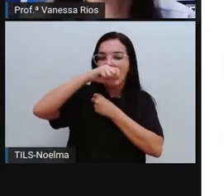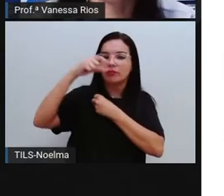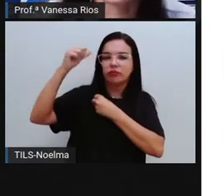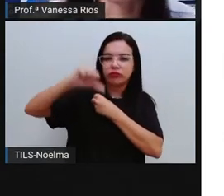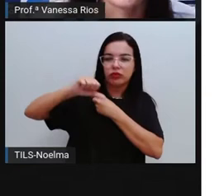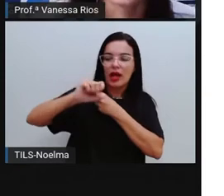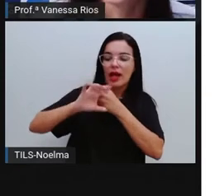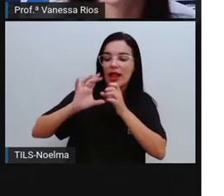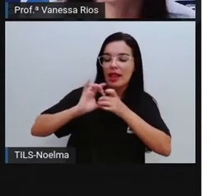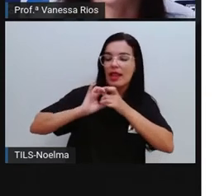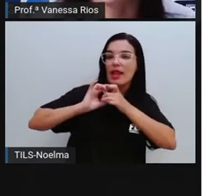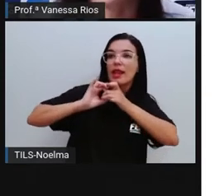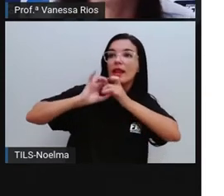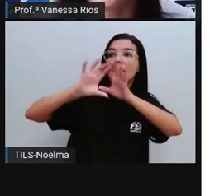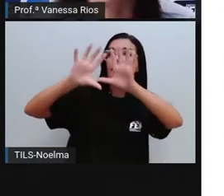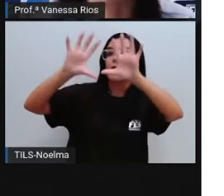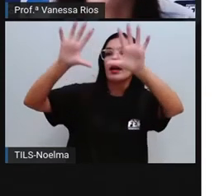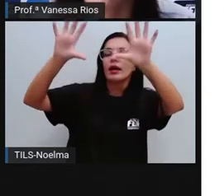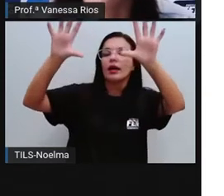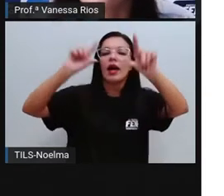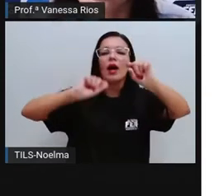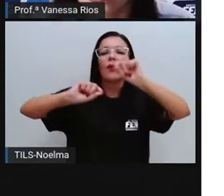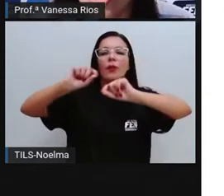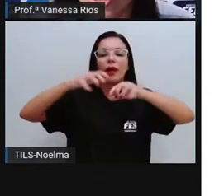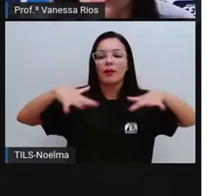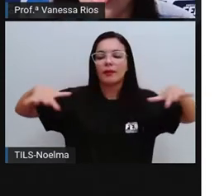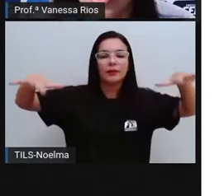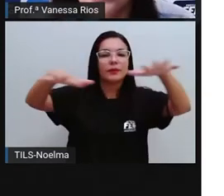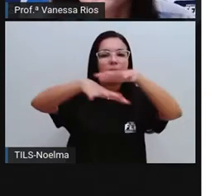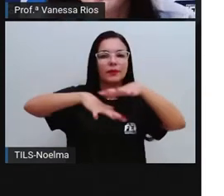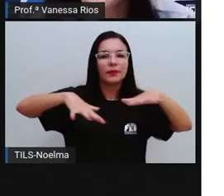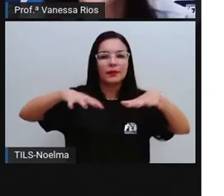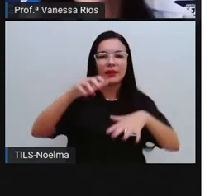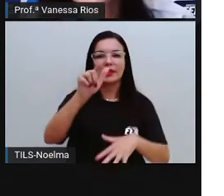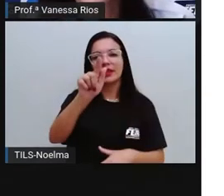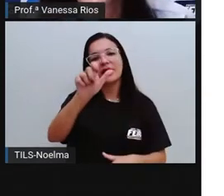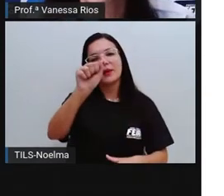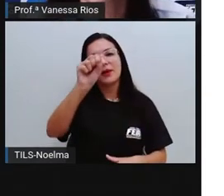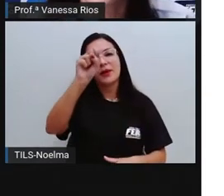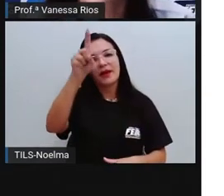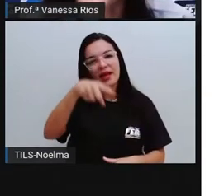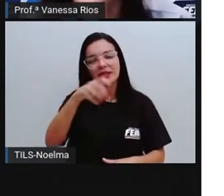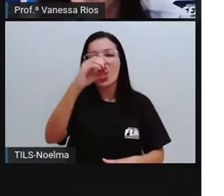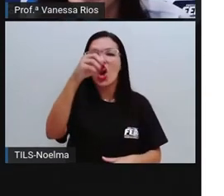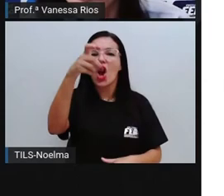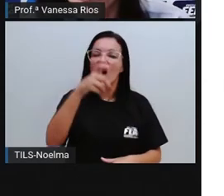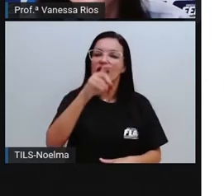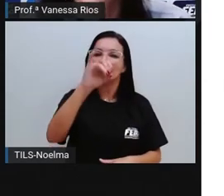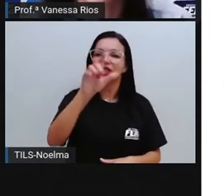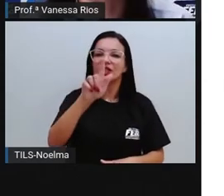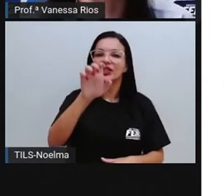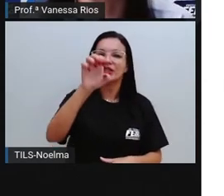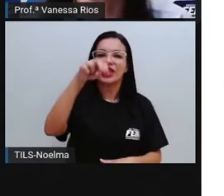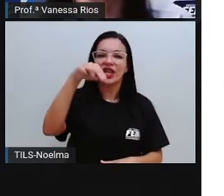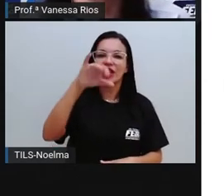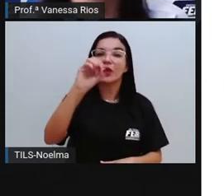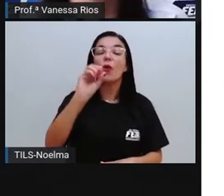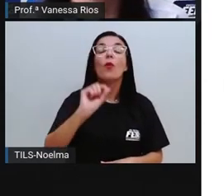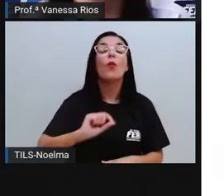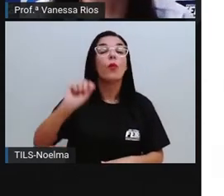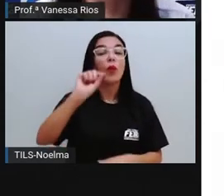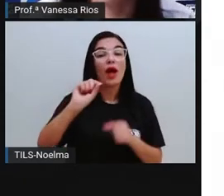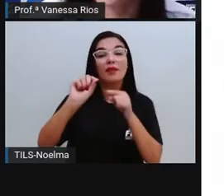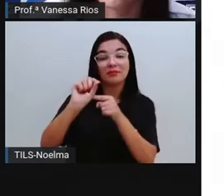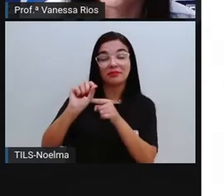liberar para a atmosfera o gás oxigênio. Então a planta, ela faz um processo aí de respiração dentro